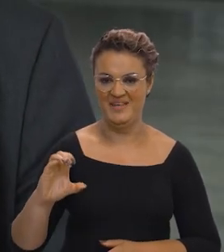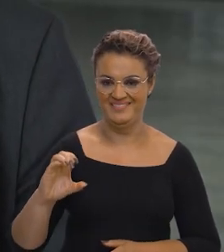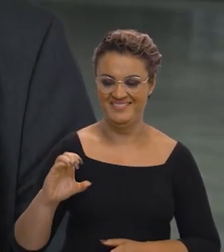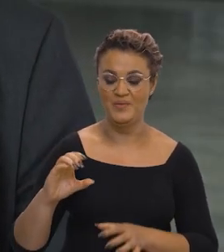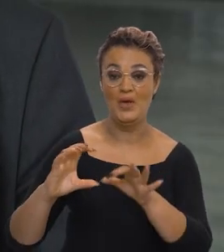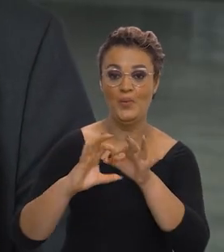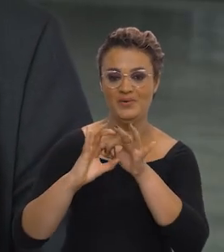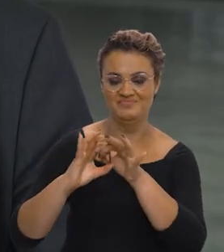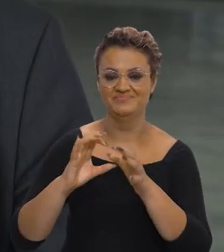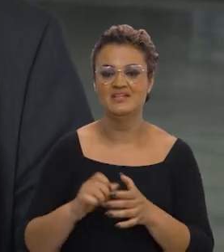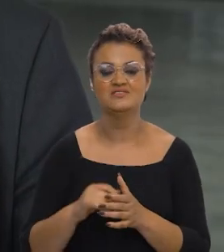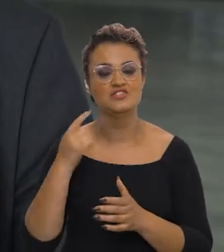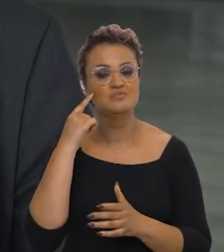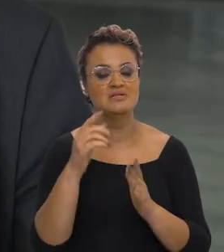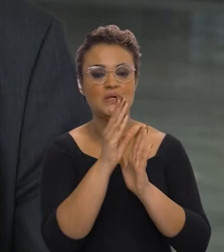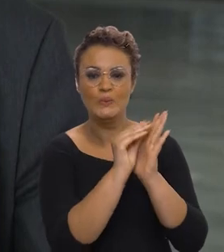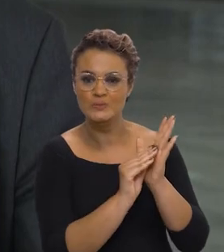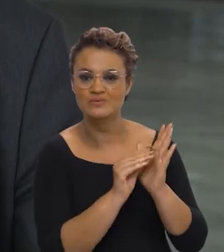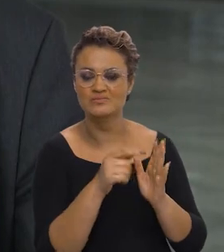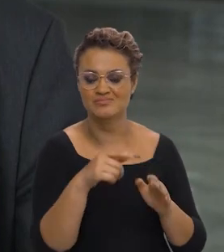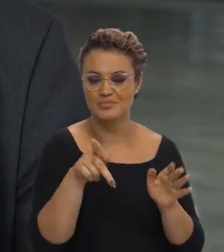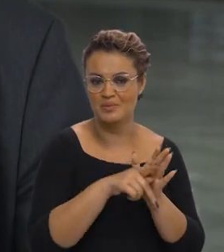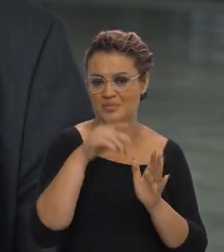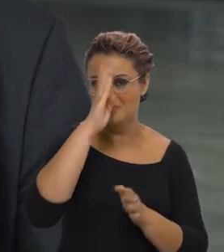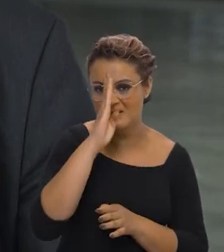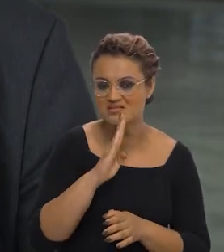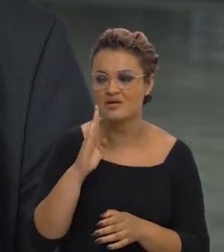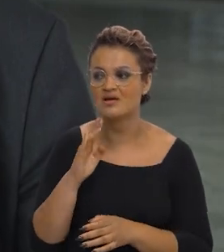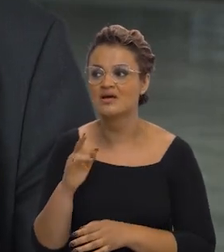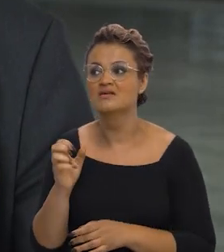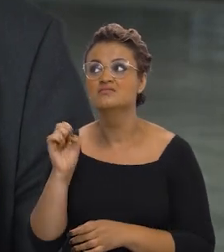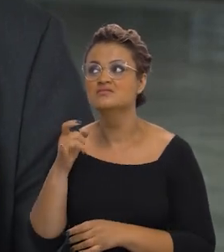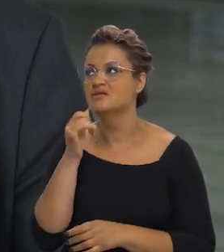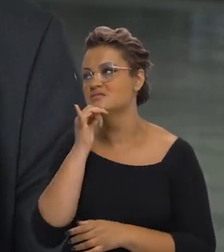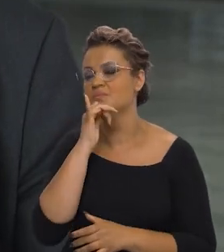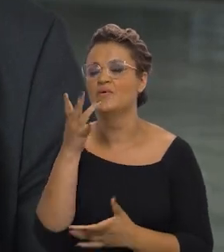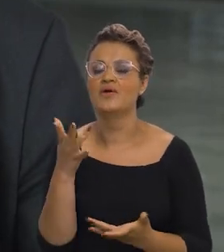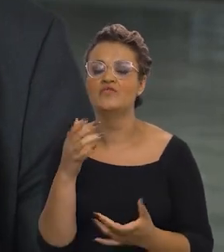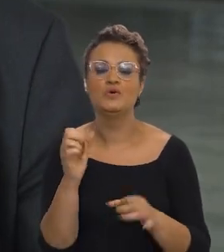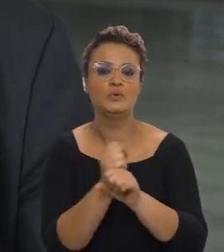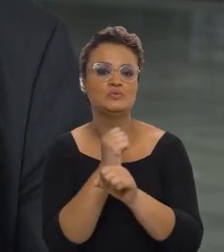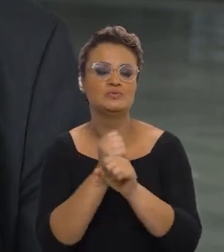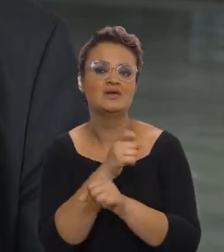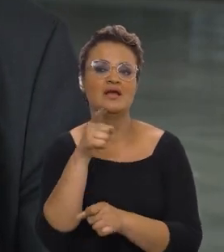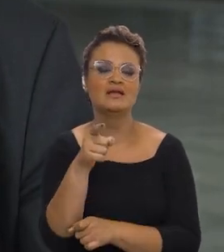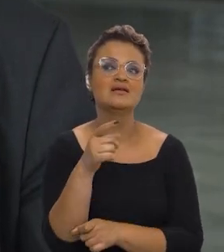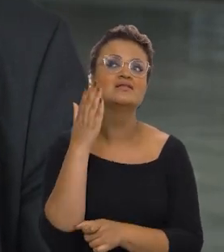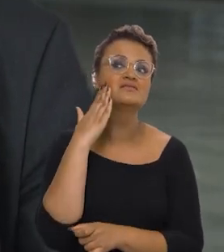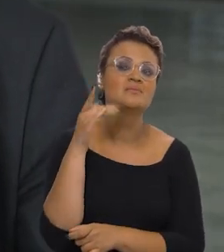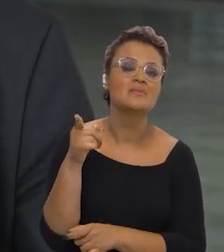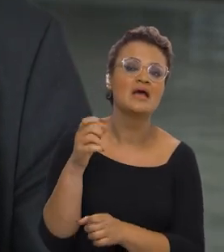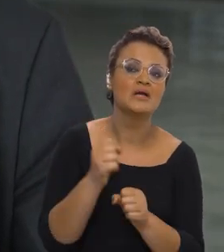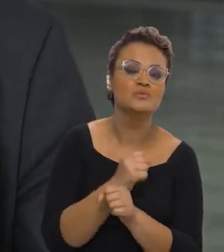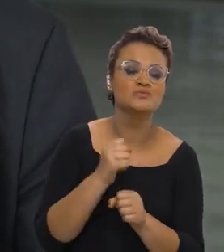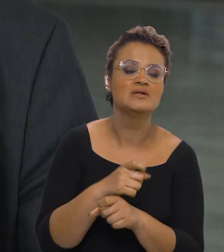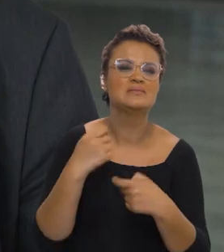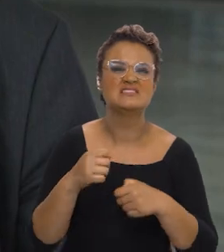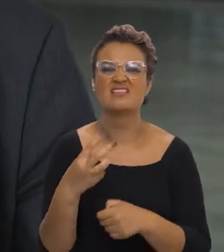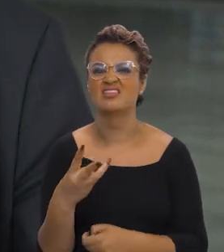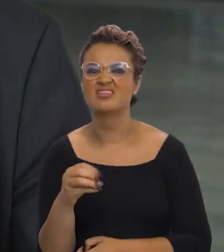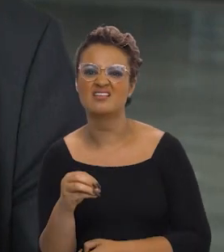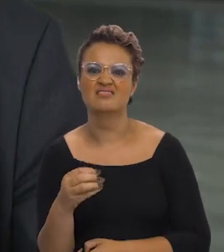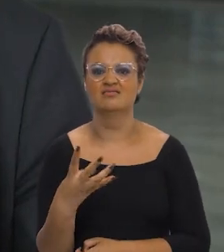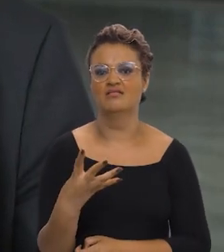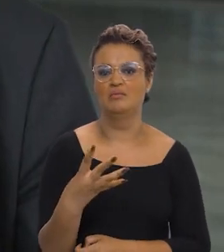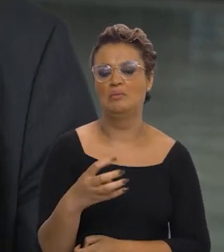longo do tempo, definir no conteúdo nacional, né? Então, se eu vou fazer uma obra, eu defino, essa obra precisa